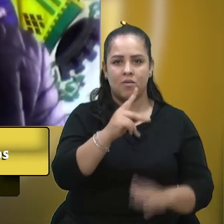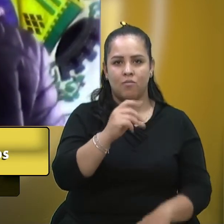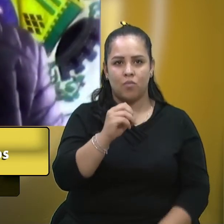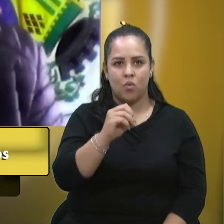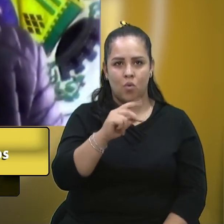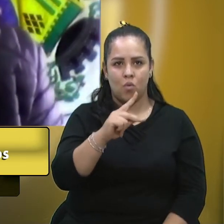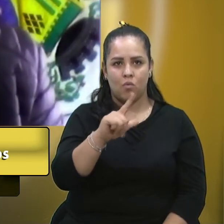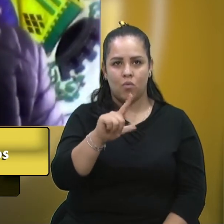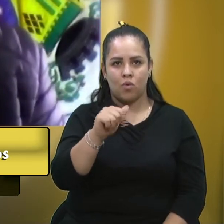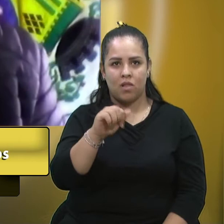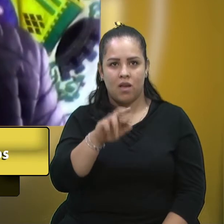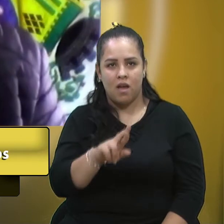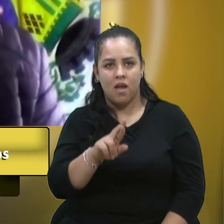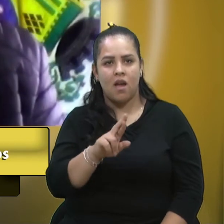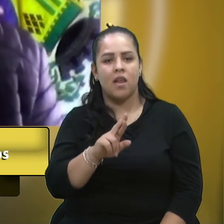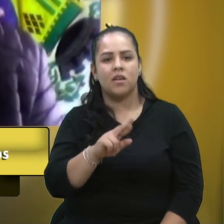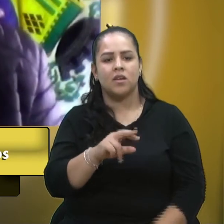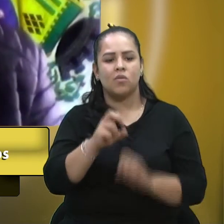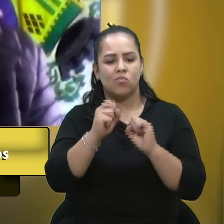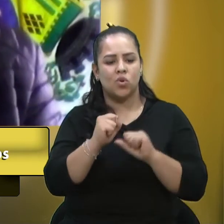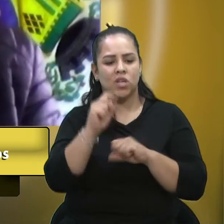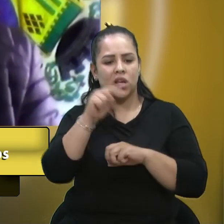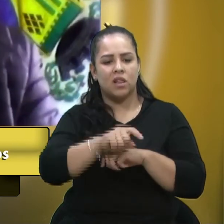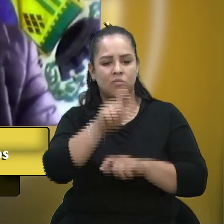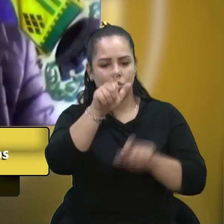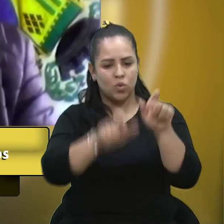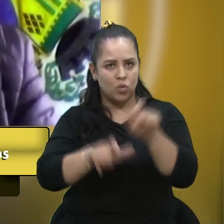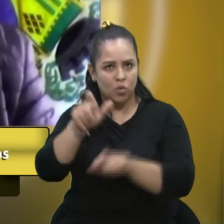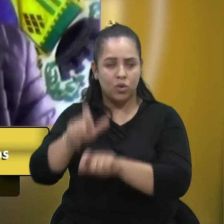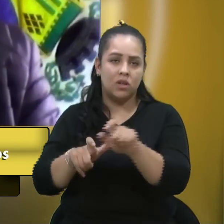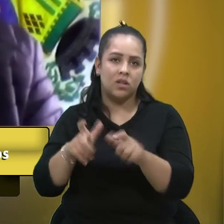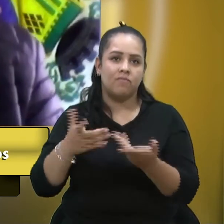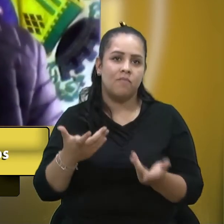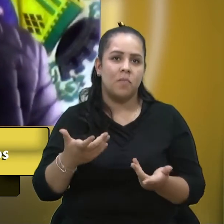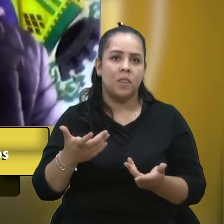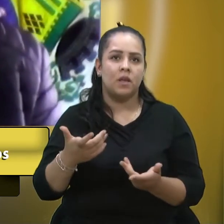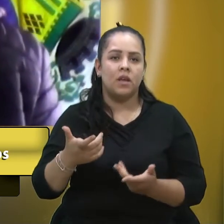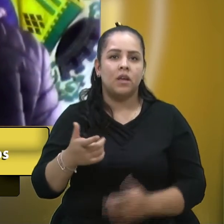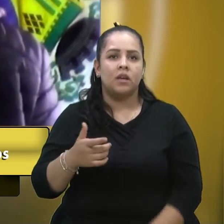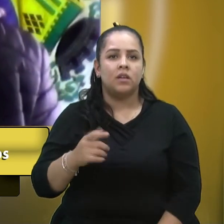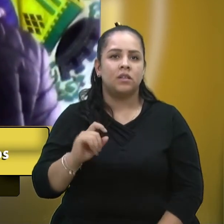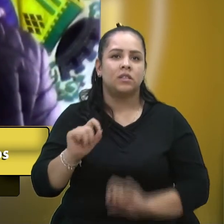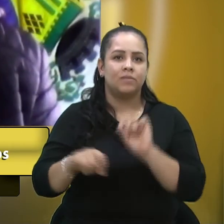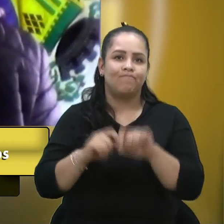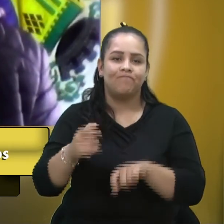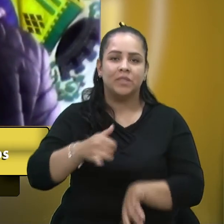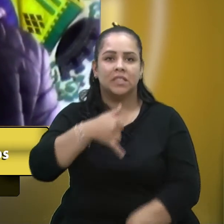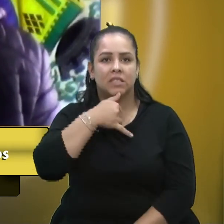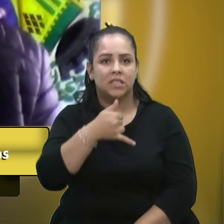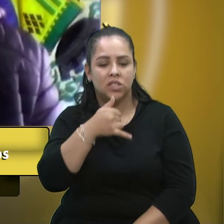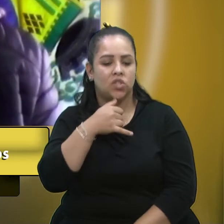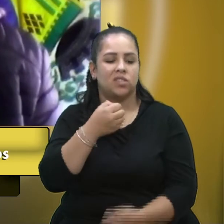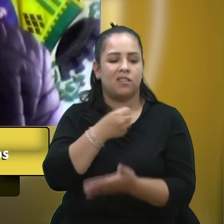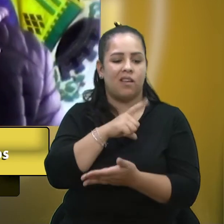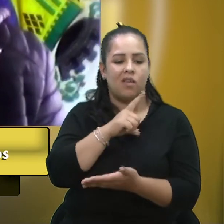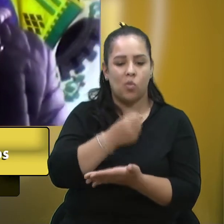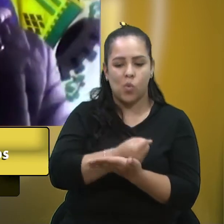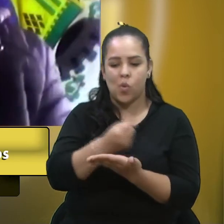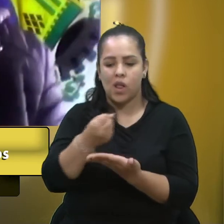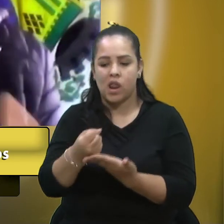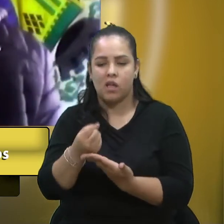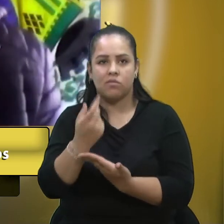condicionar aquelas pessoas que, infelizmente, adquiriram os seus contratos com habitação,